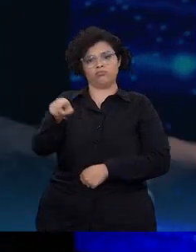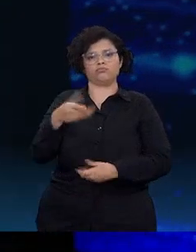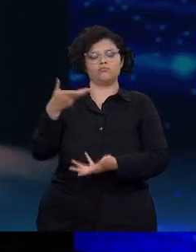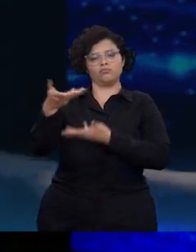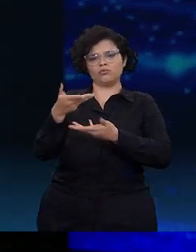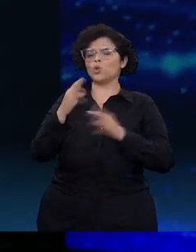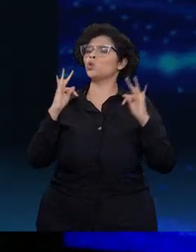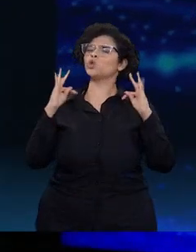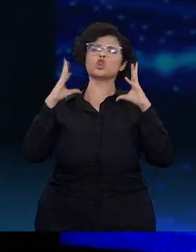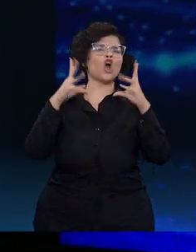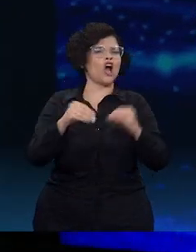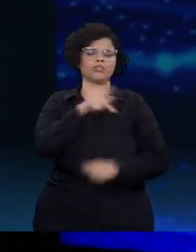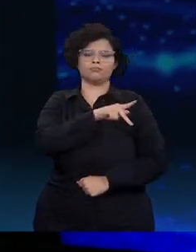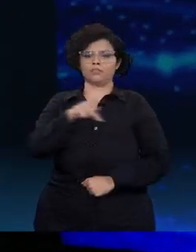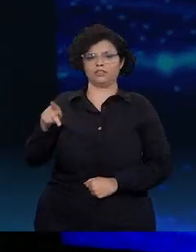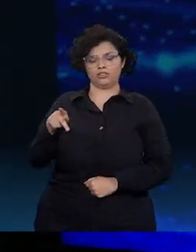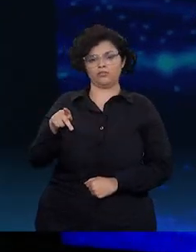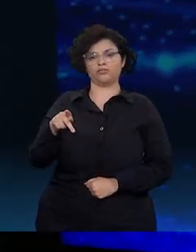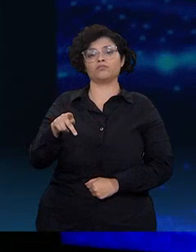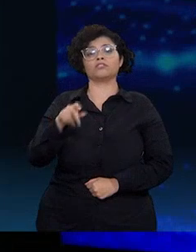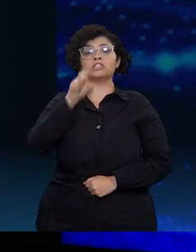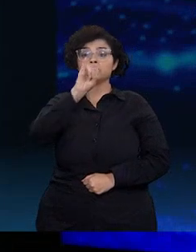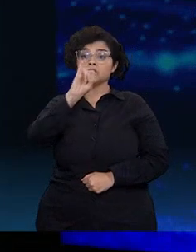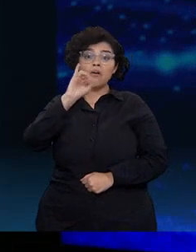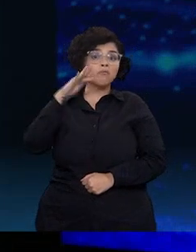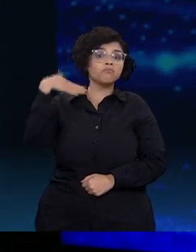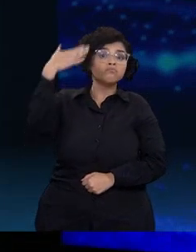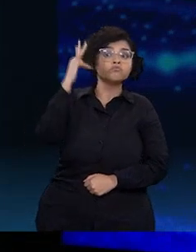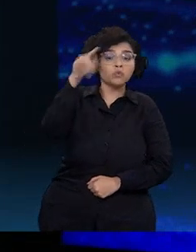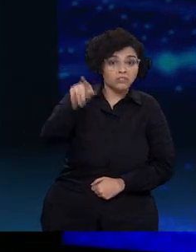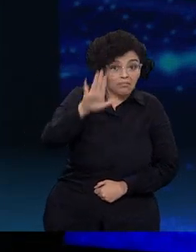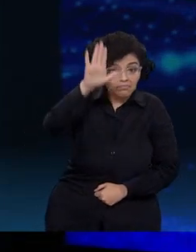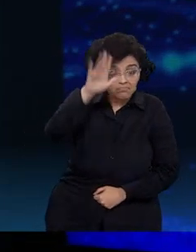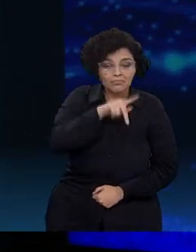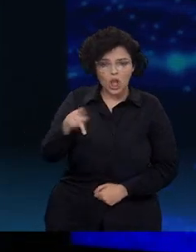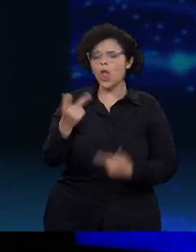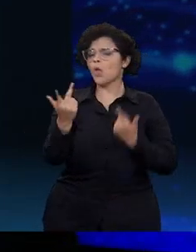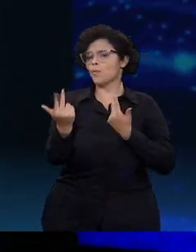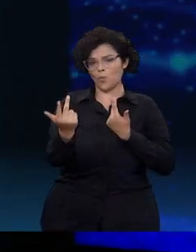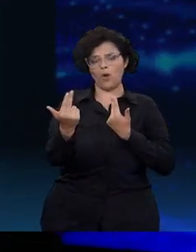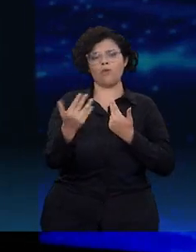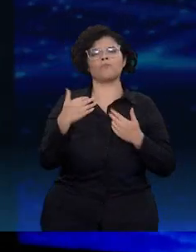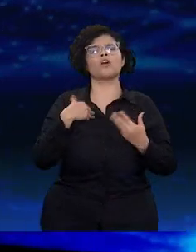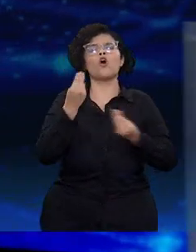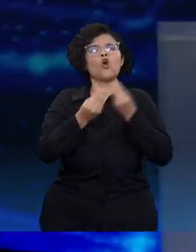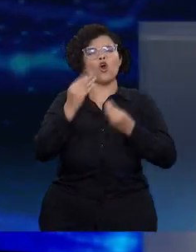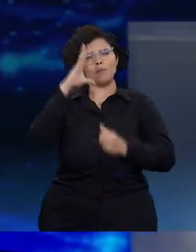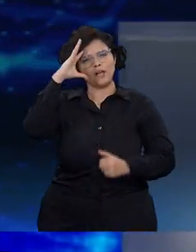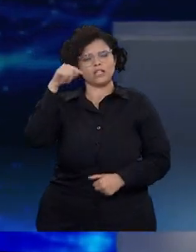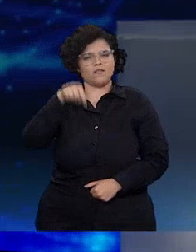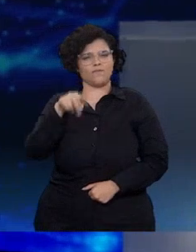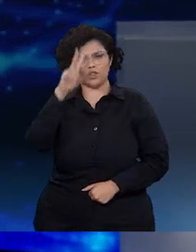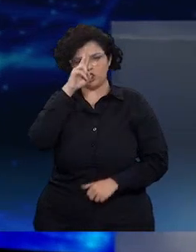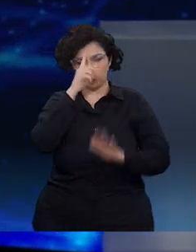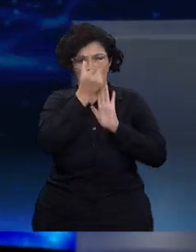todos os presidentes da República. Vale para você que fosse eleito presidente. Eu vou tentar confrontar essa história do